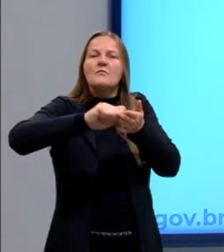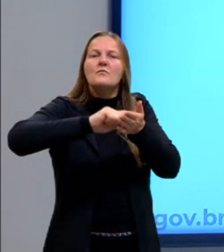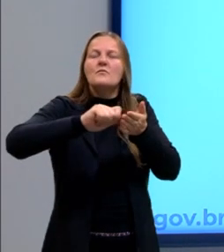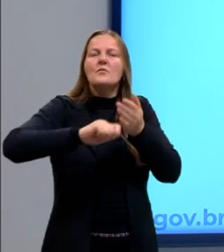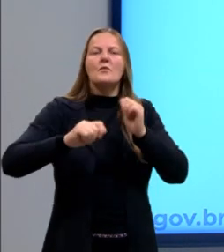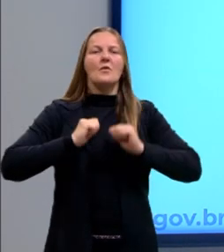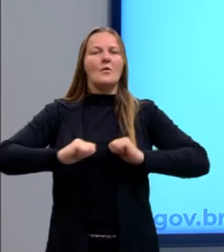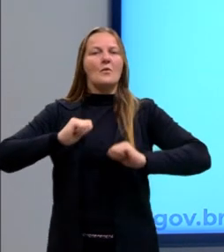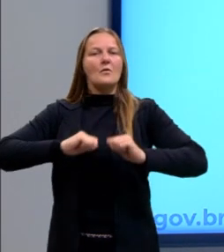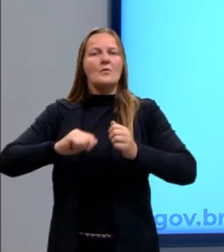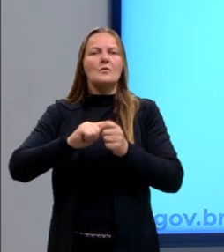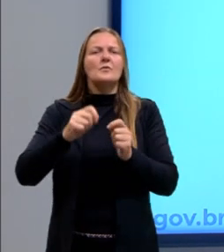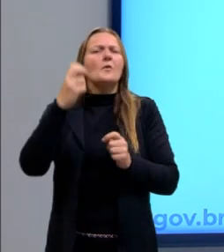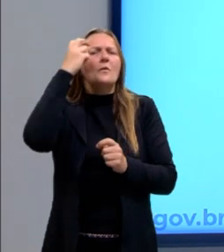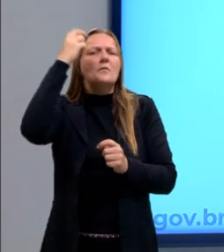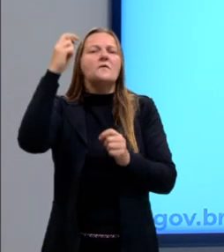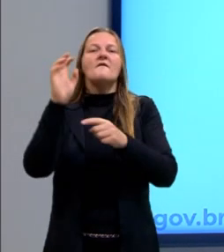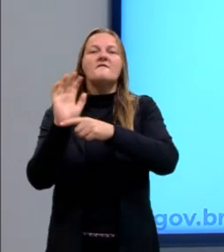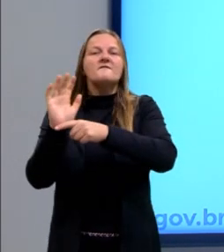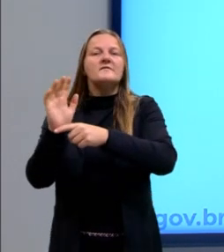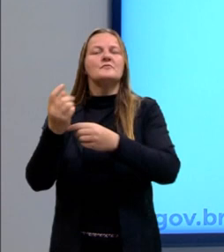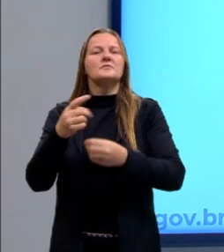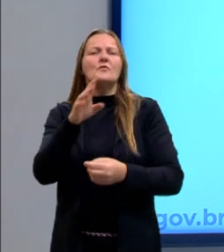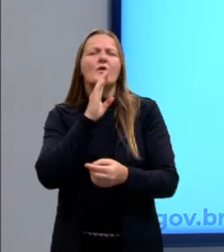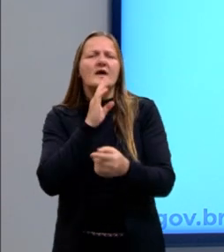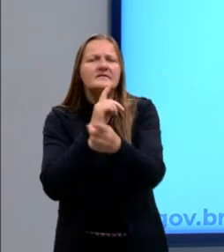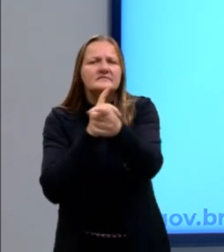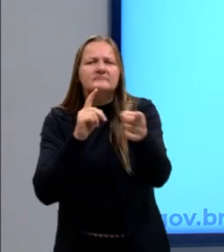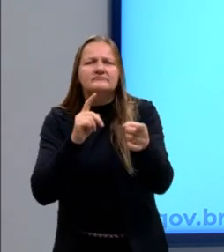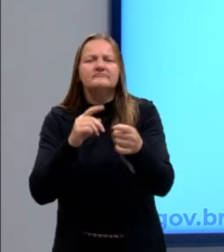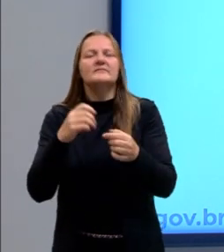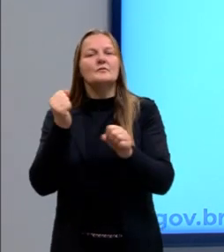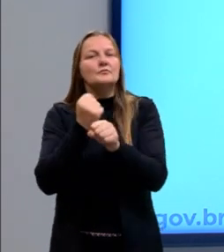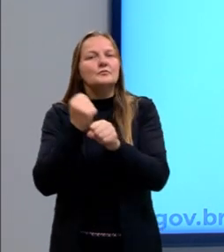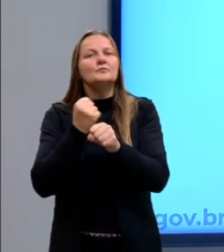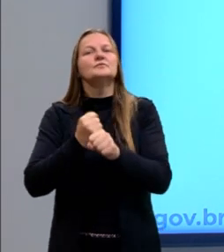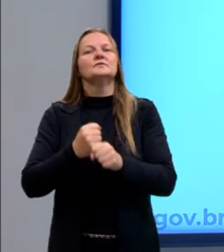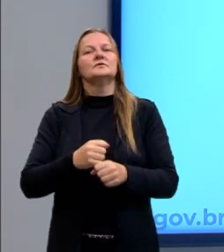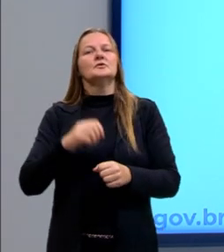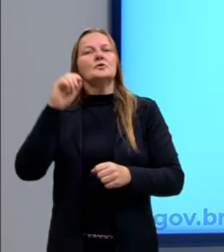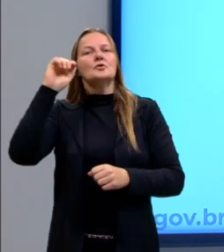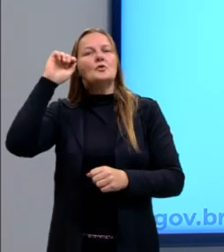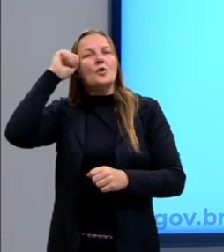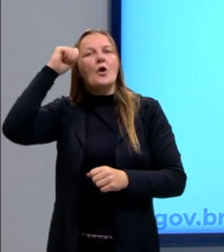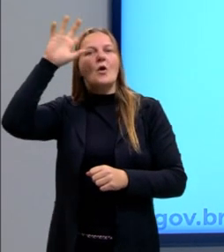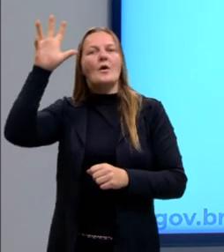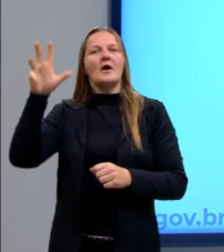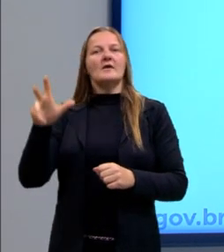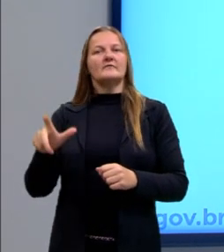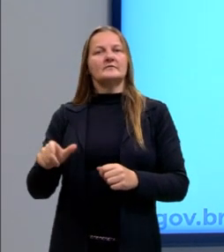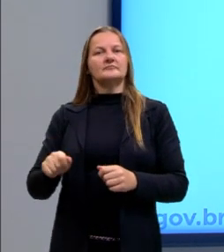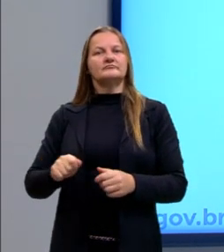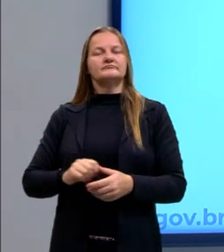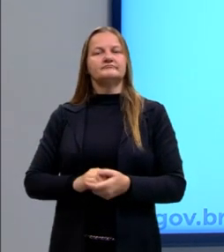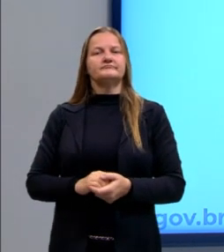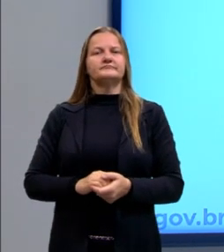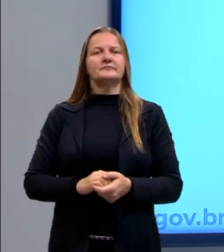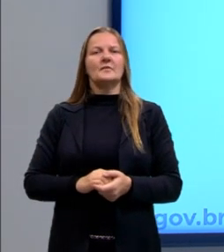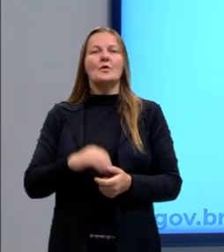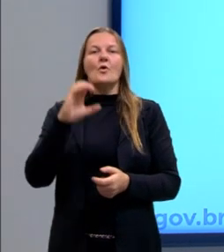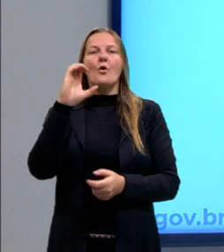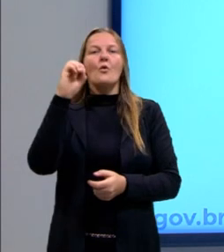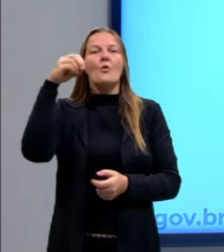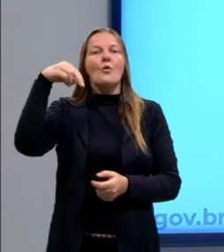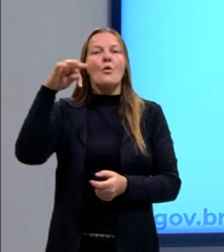intelectuais, que filmes vocês conhecem que foram produzidos no continente africano? A gente não conhece